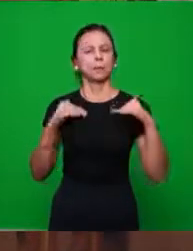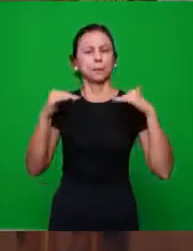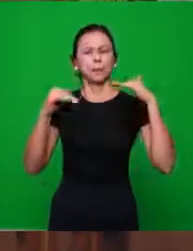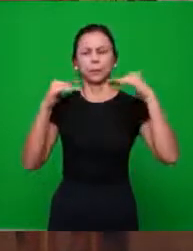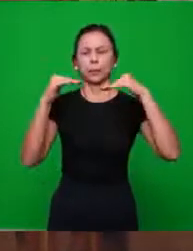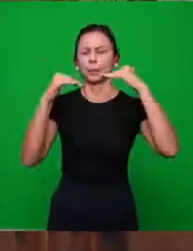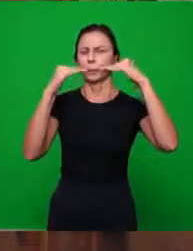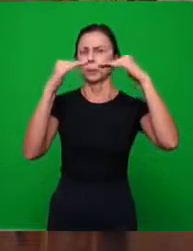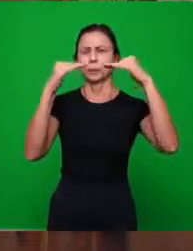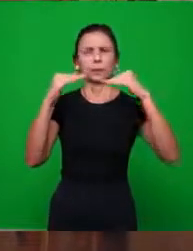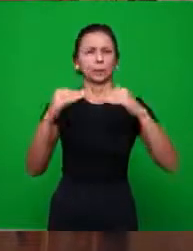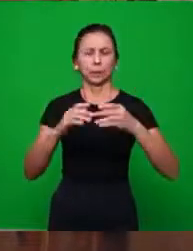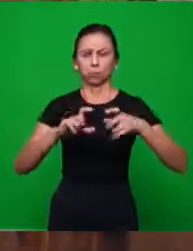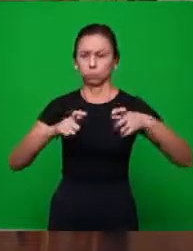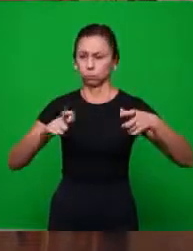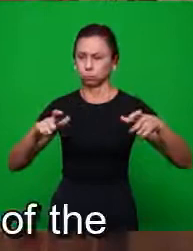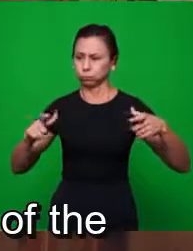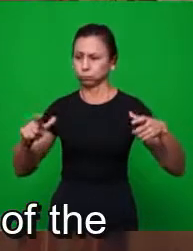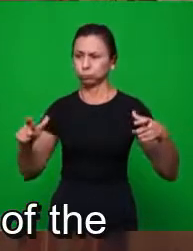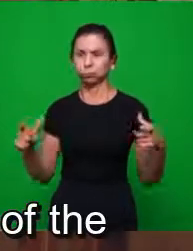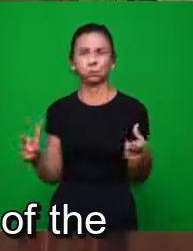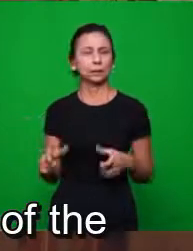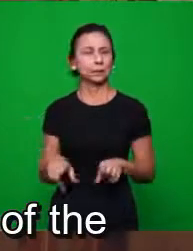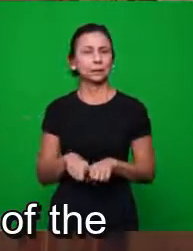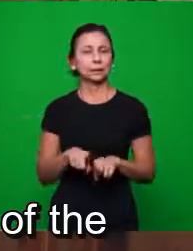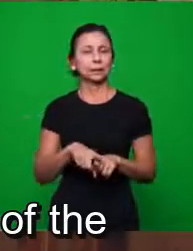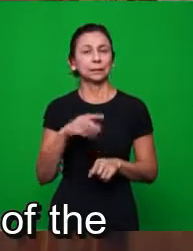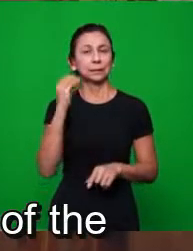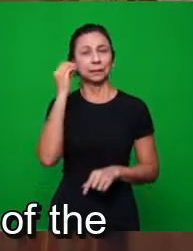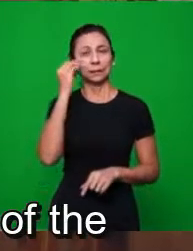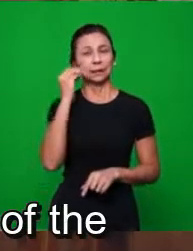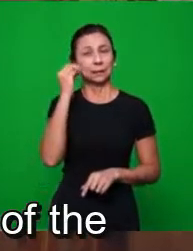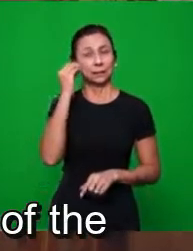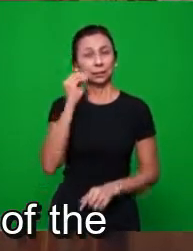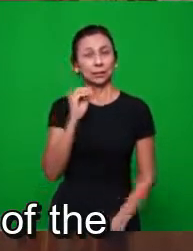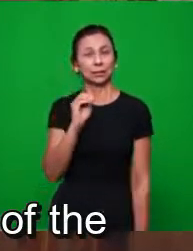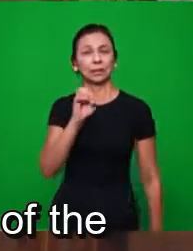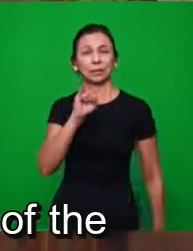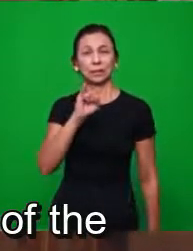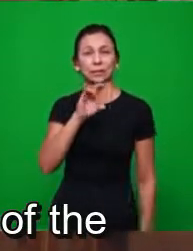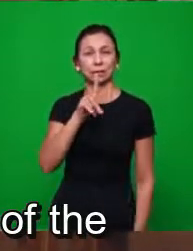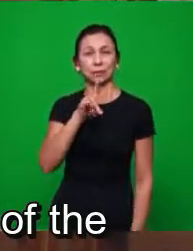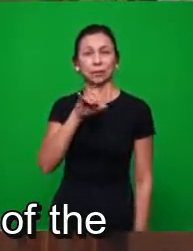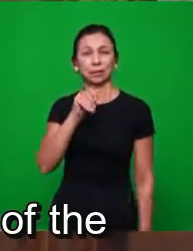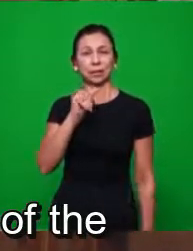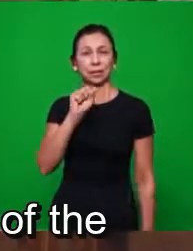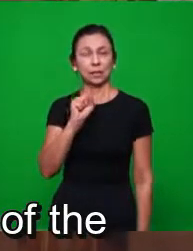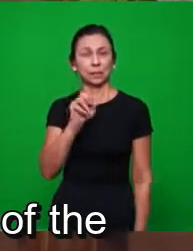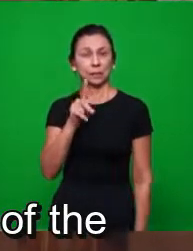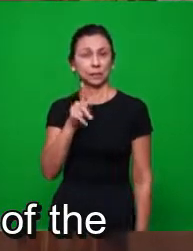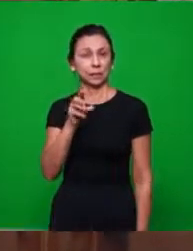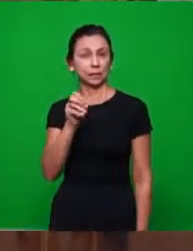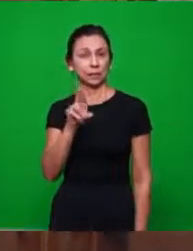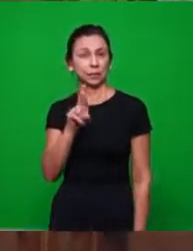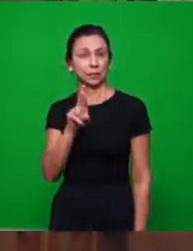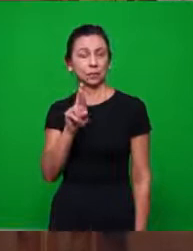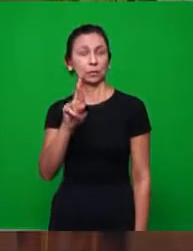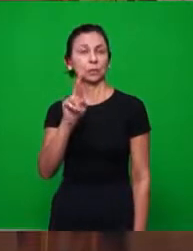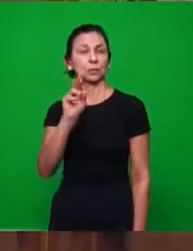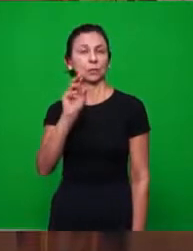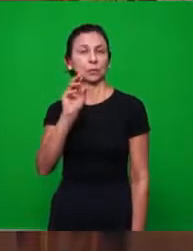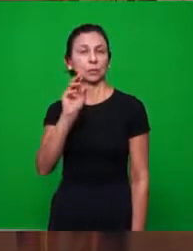não somente o crescimento, mas a primeira experiência da diáspora, que era a saída dos